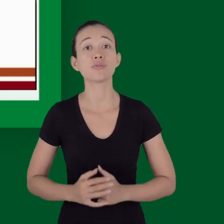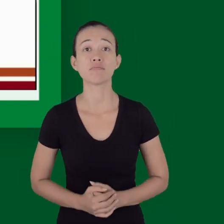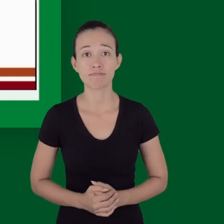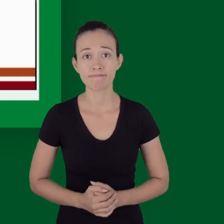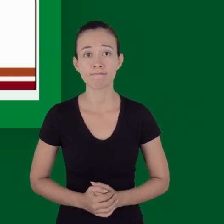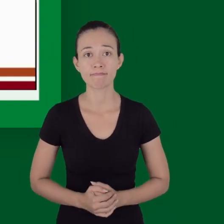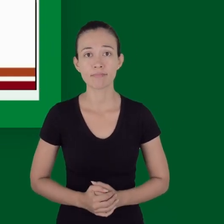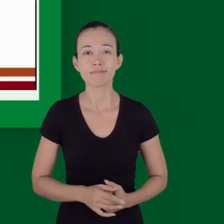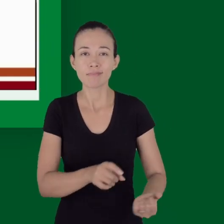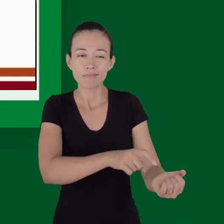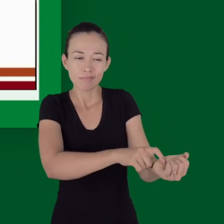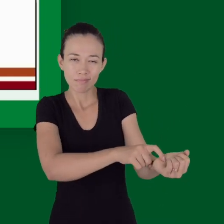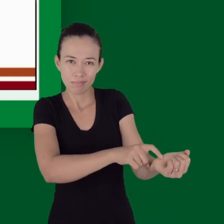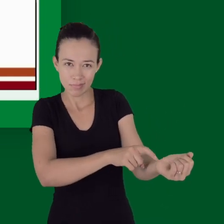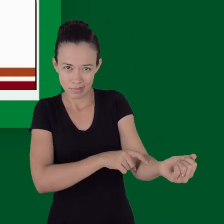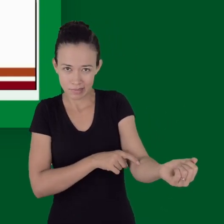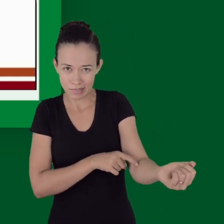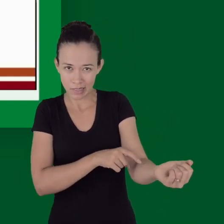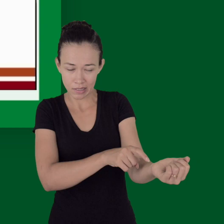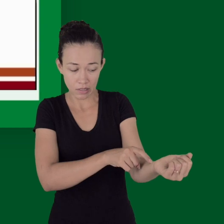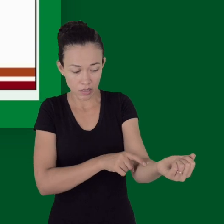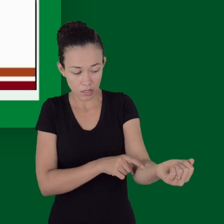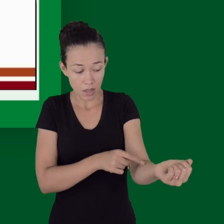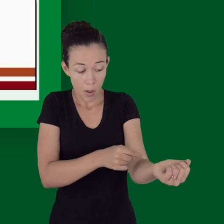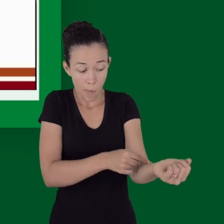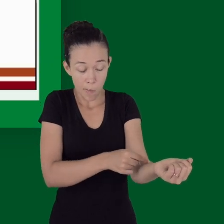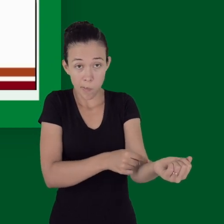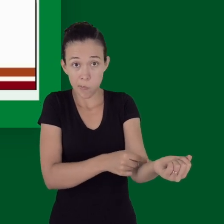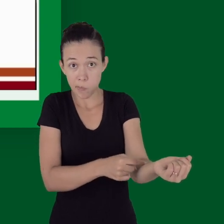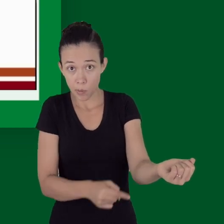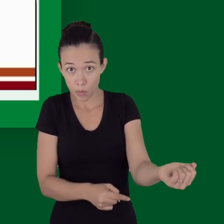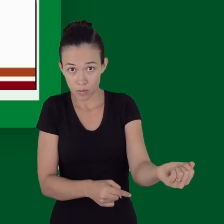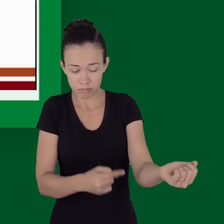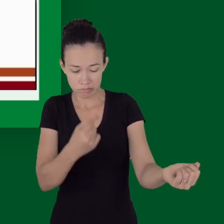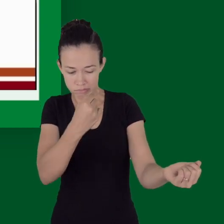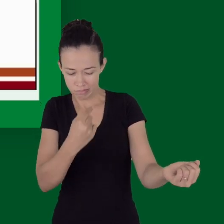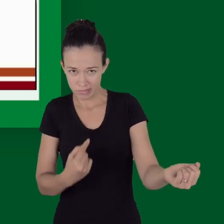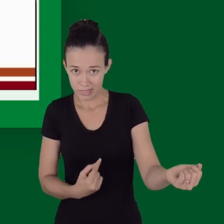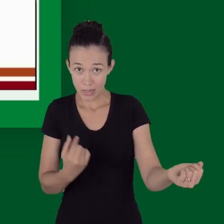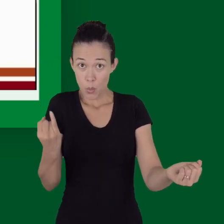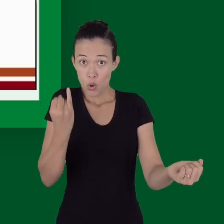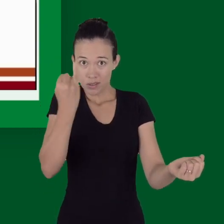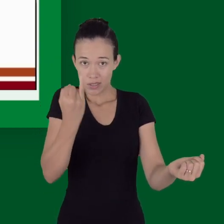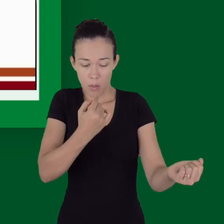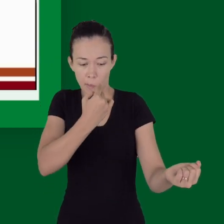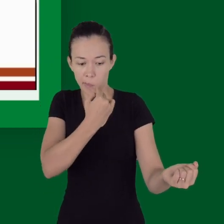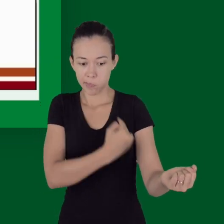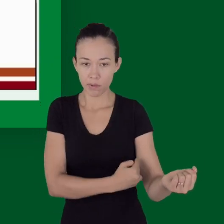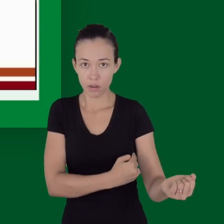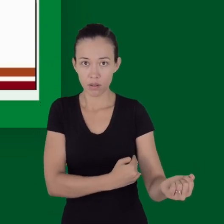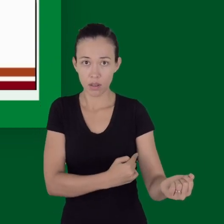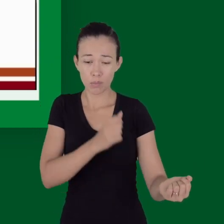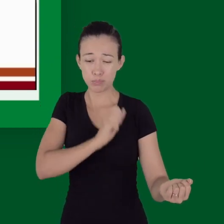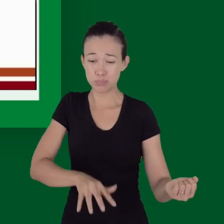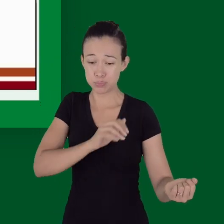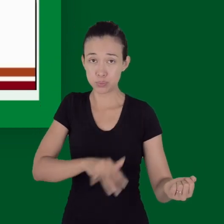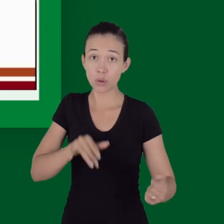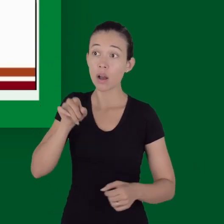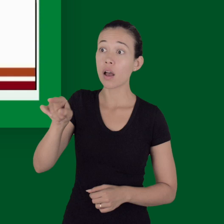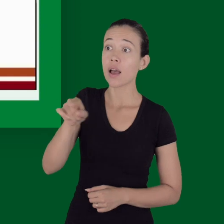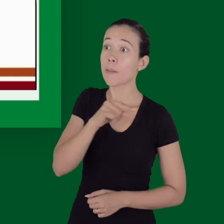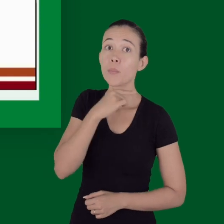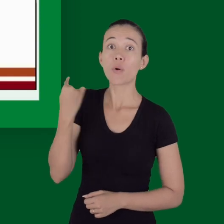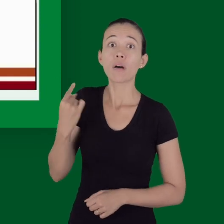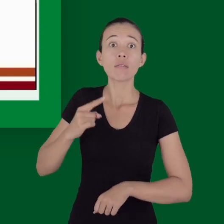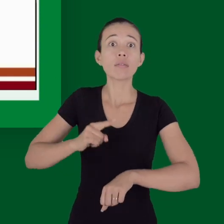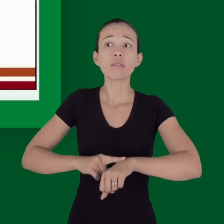Uma lesão arterial, uma lesão, uma artéria significativa, uma artéria mais importante, ela pode levar a morte do paciente em alguns minutos.